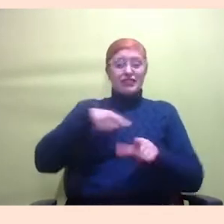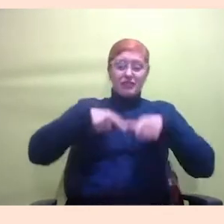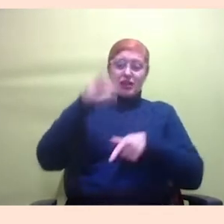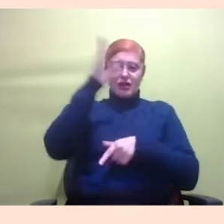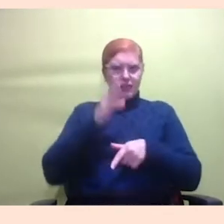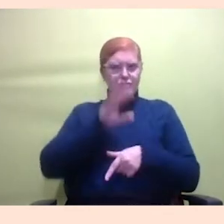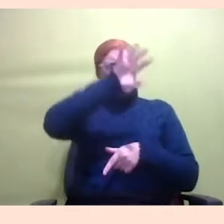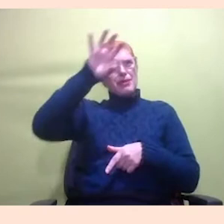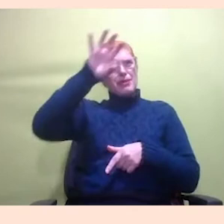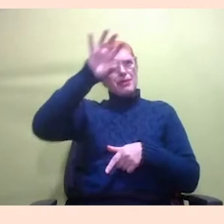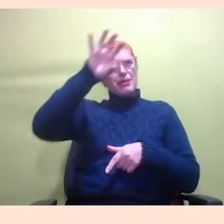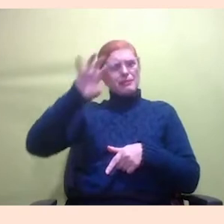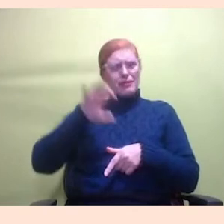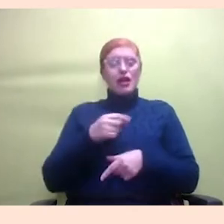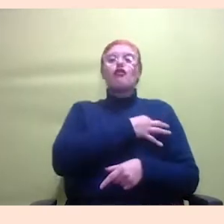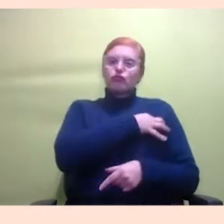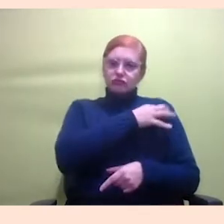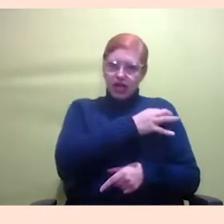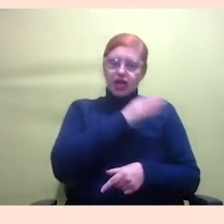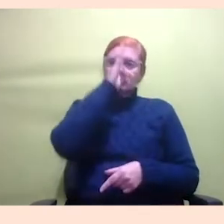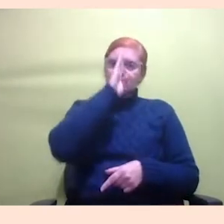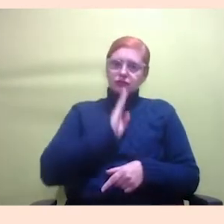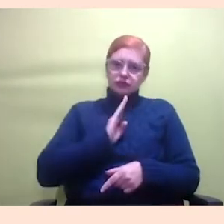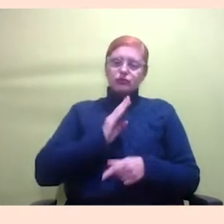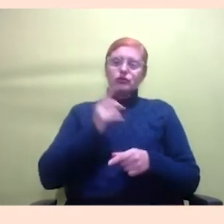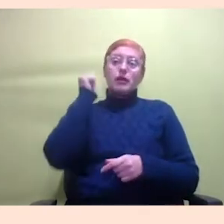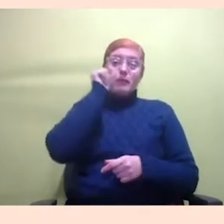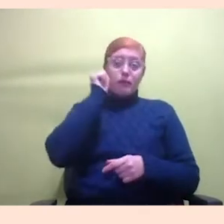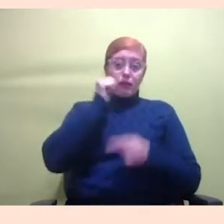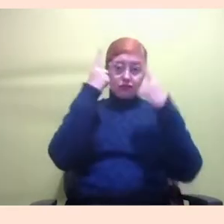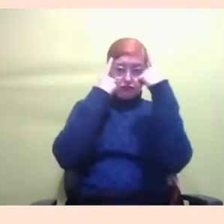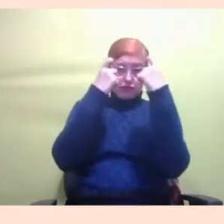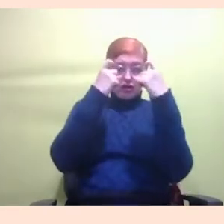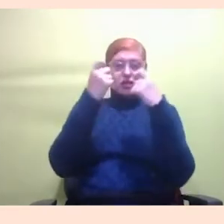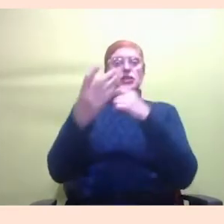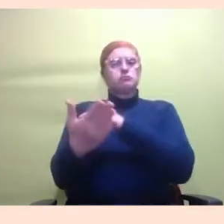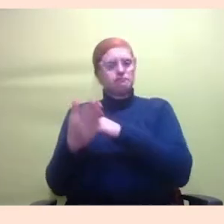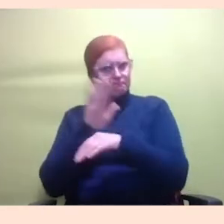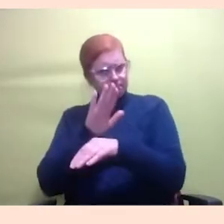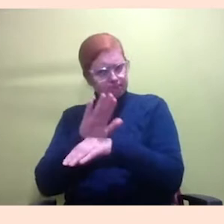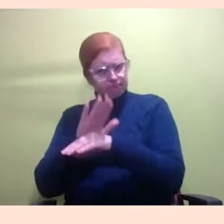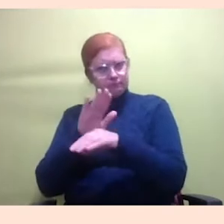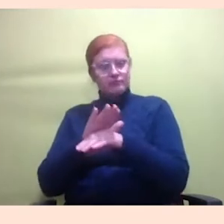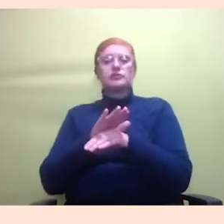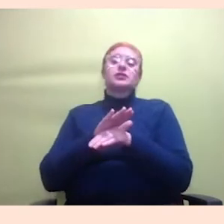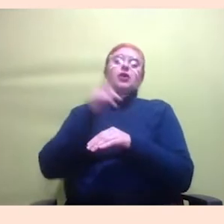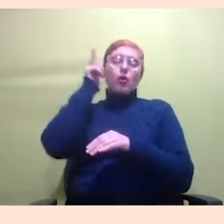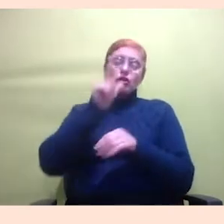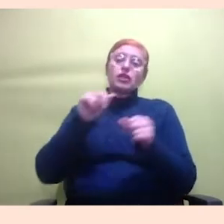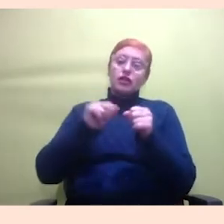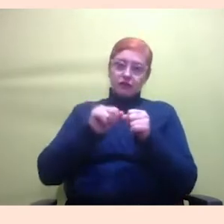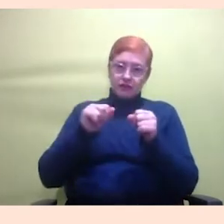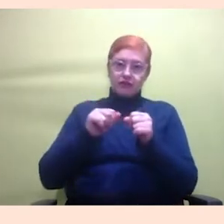mulheres em situação de violência. Atualmente a gente segue fazendo esse trabalho de forma remota, óbvio, em razão da segurança, quando há